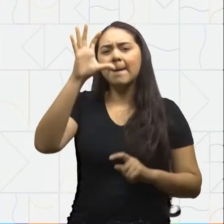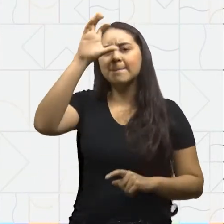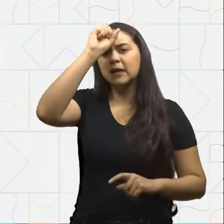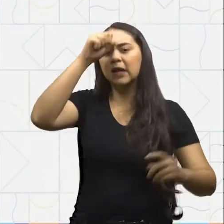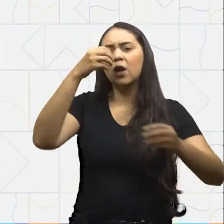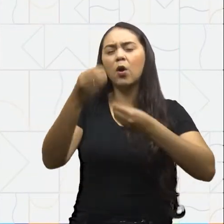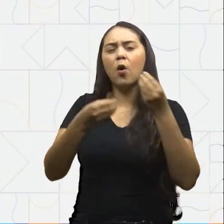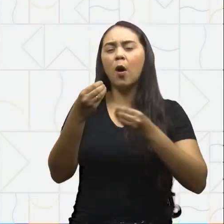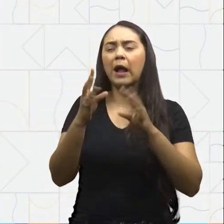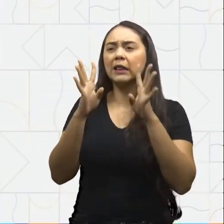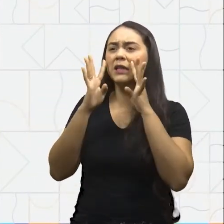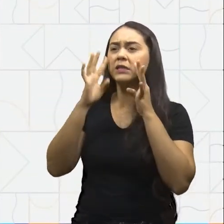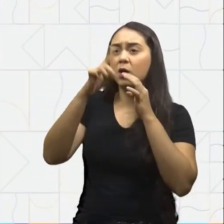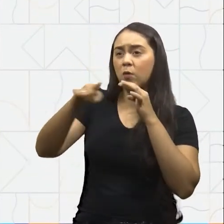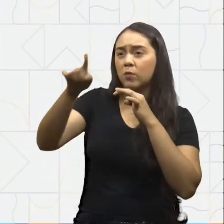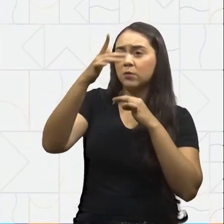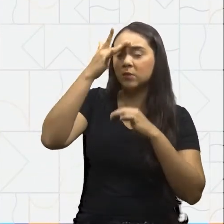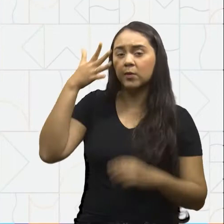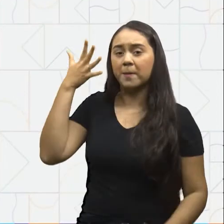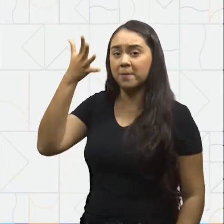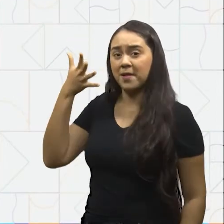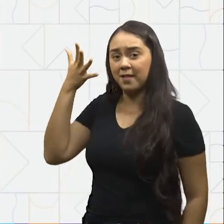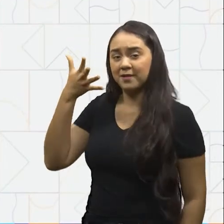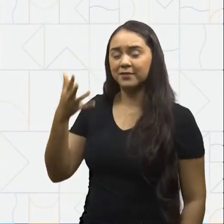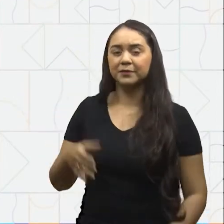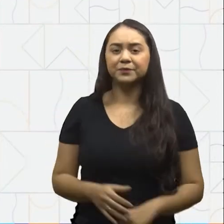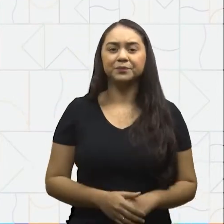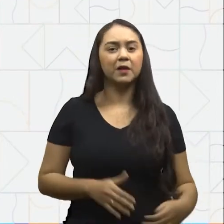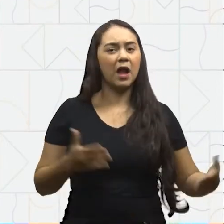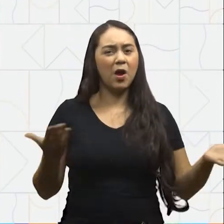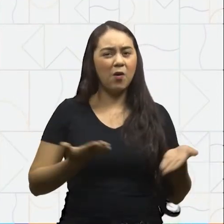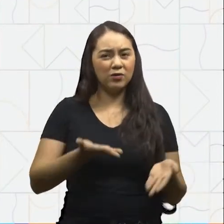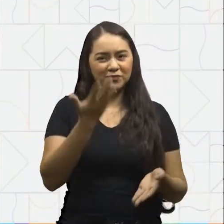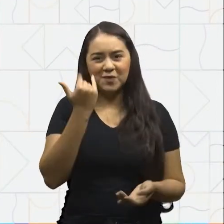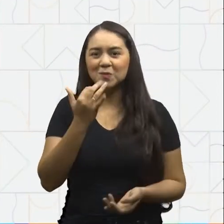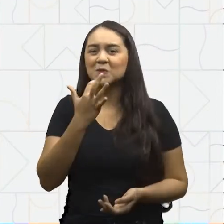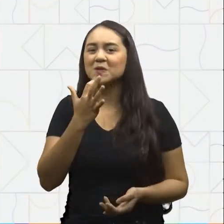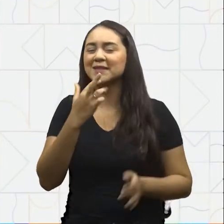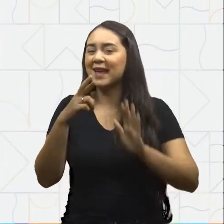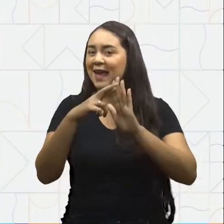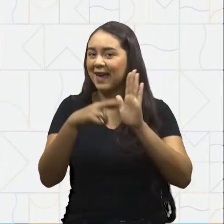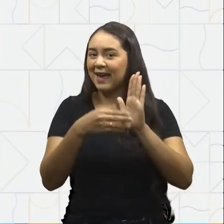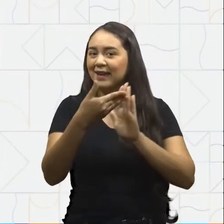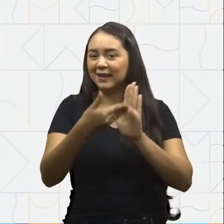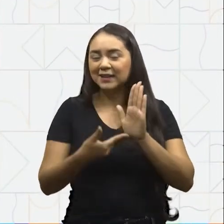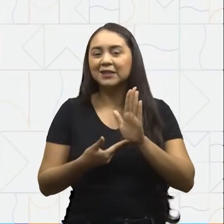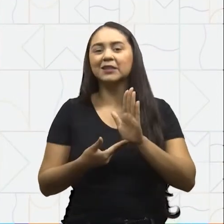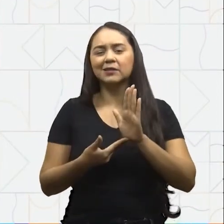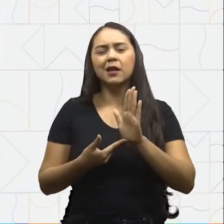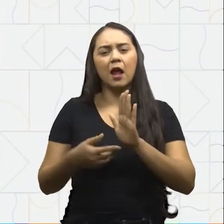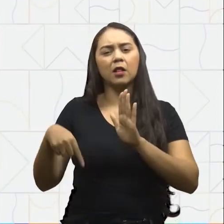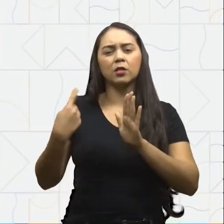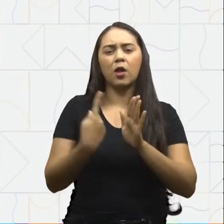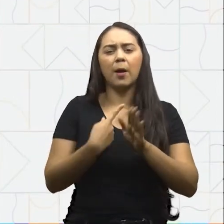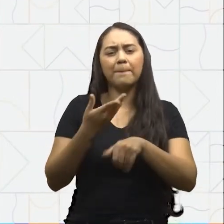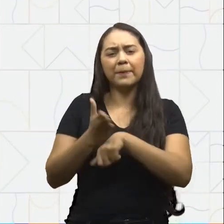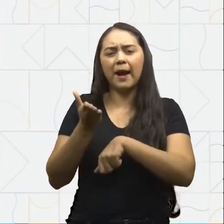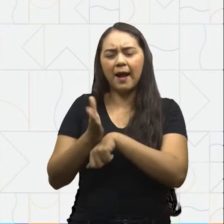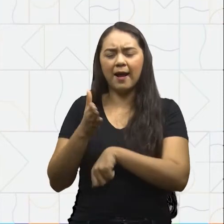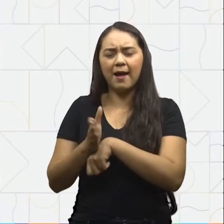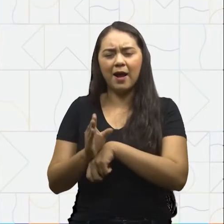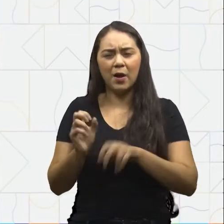escutar os demais colegas Que tal você conhecer essas regrinhas hoje? Para pô-las em prática o quanto antes